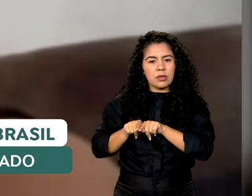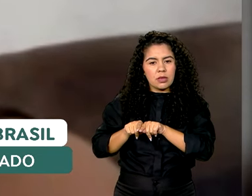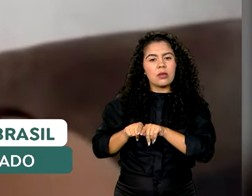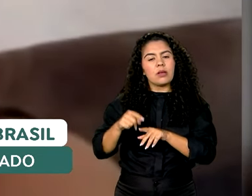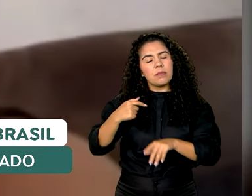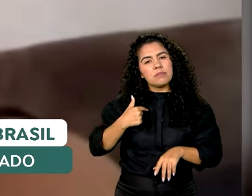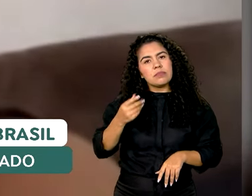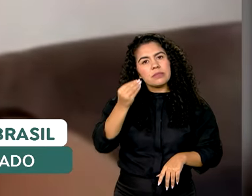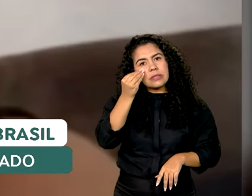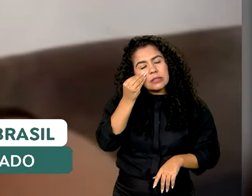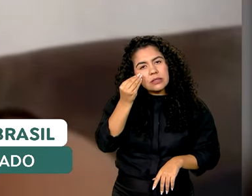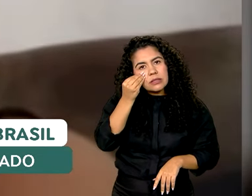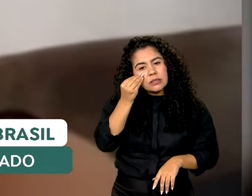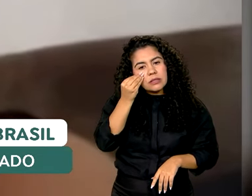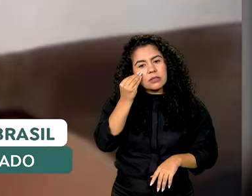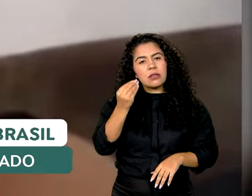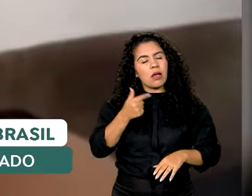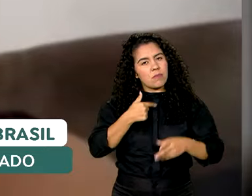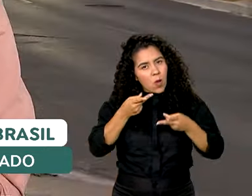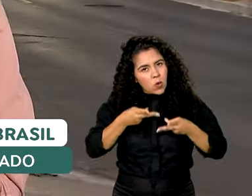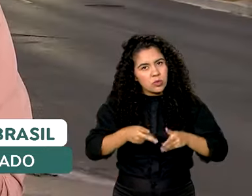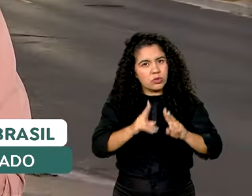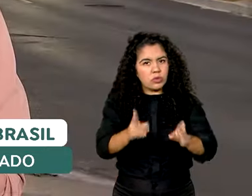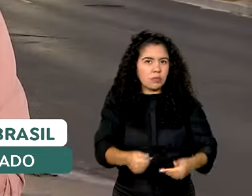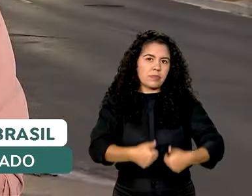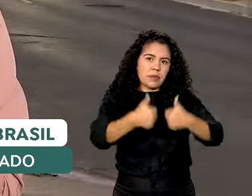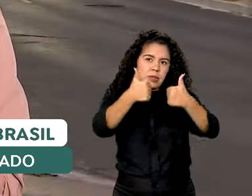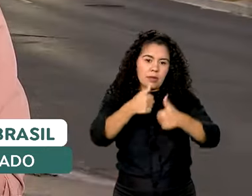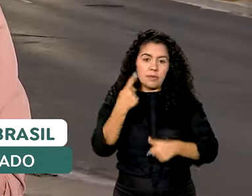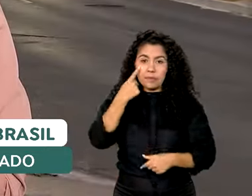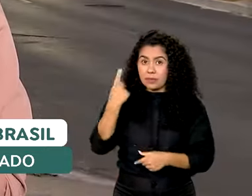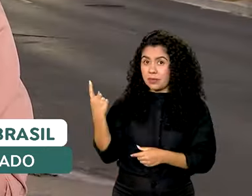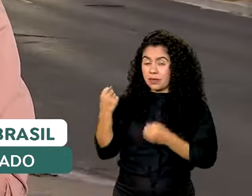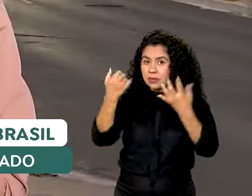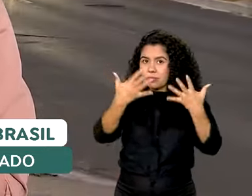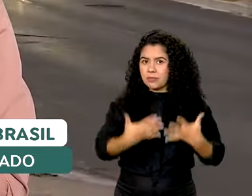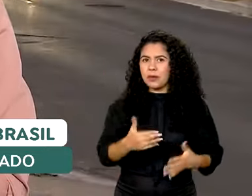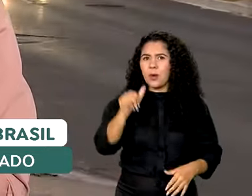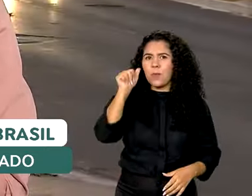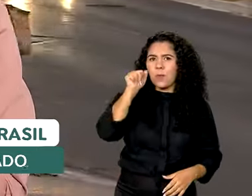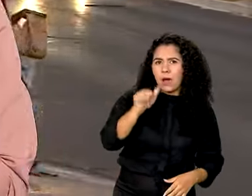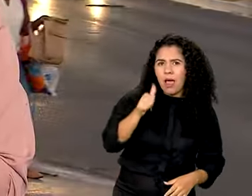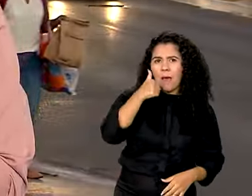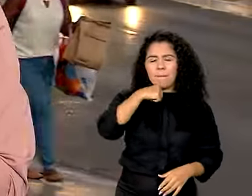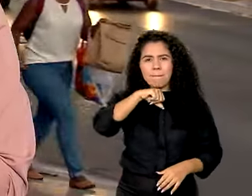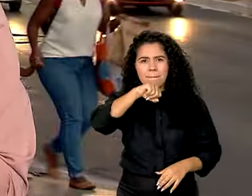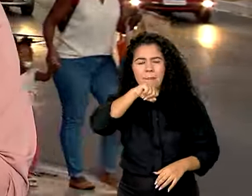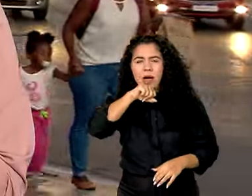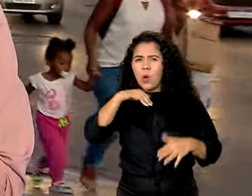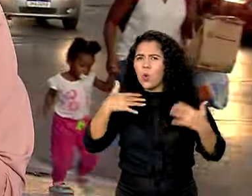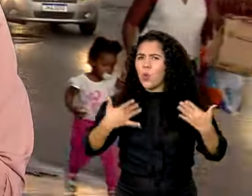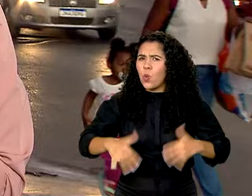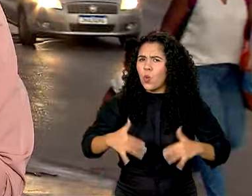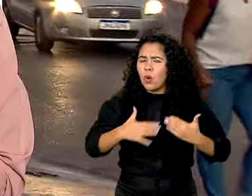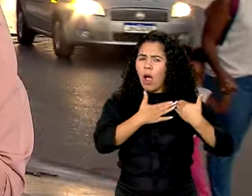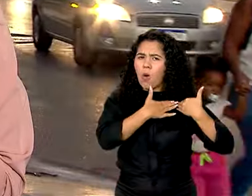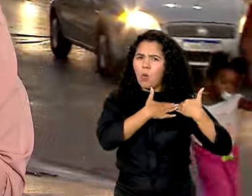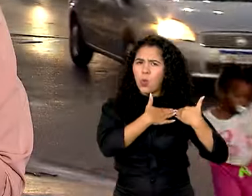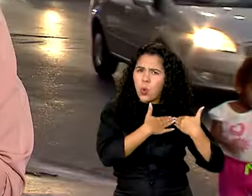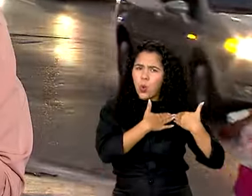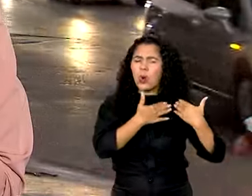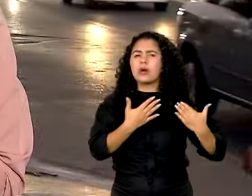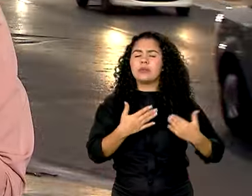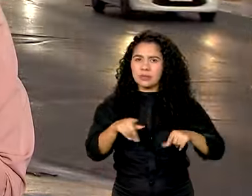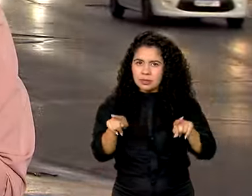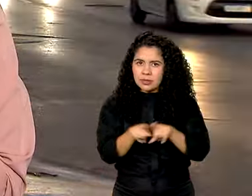para me poder tentar seguir melhor. Ser mulher e mãe é um desafio duplo e constante. Histórias como a da